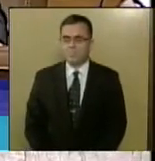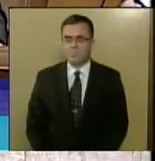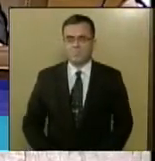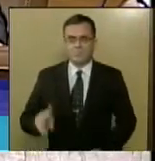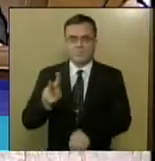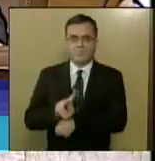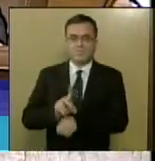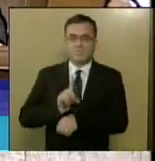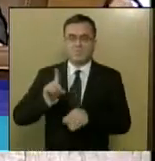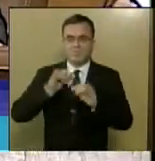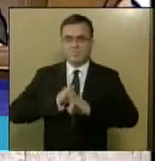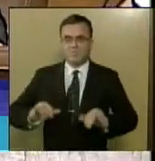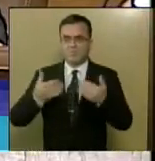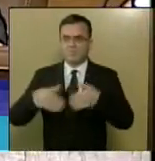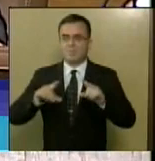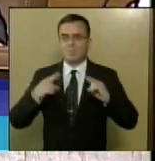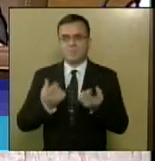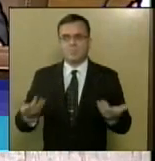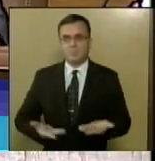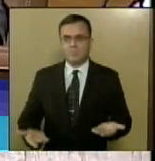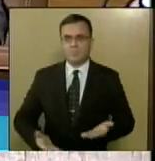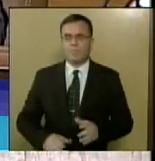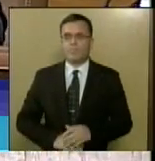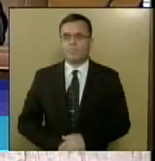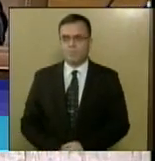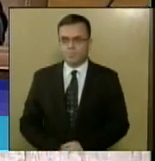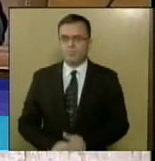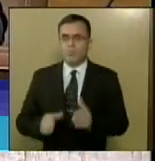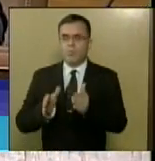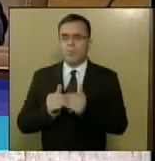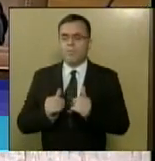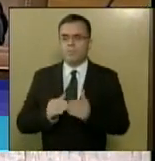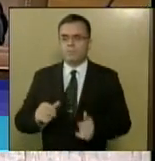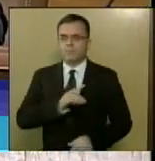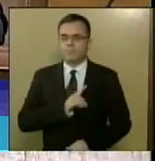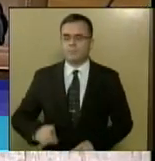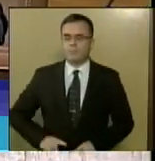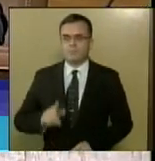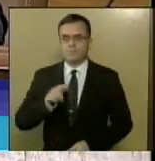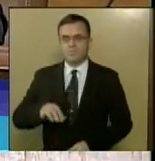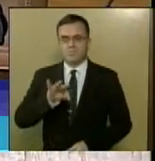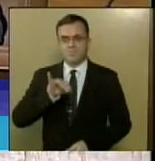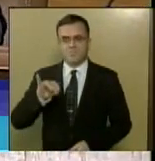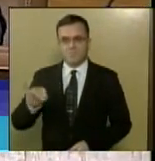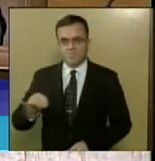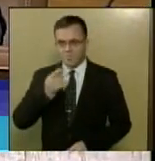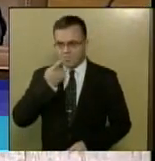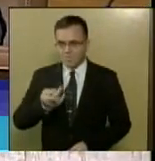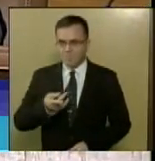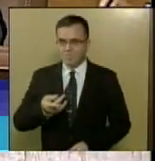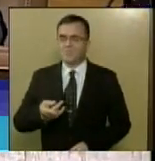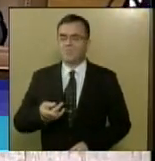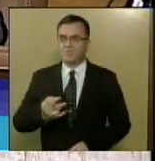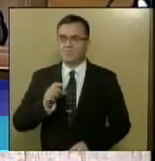Sobre a proteção de Deus, declara-me a parte de sessão. Solicita a deputada Gualetti Reis que proceda a leitura da sessão anterior.